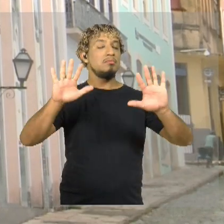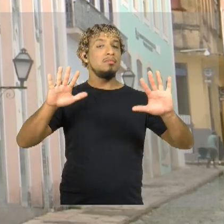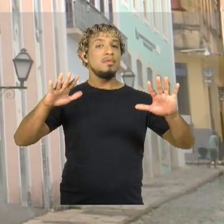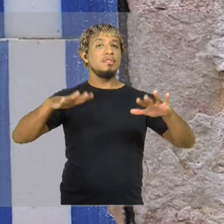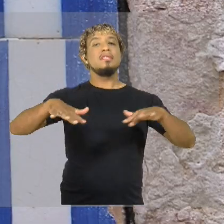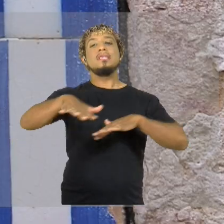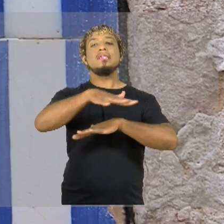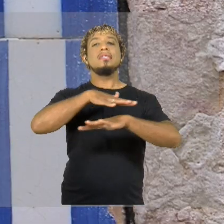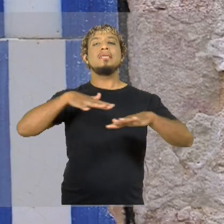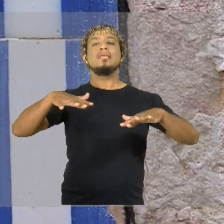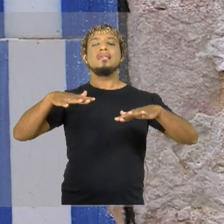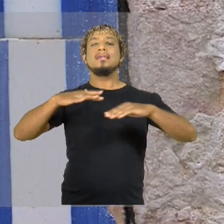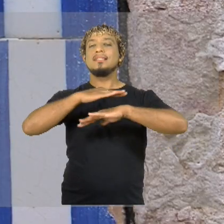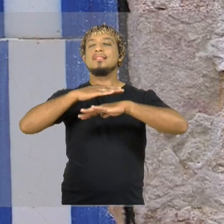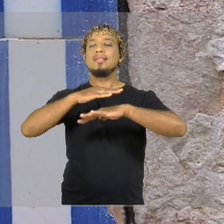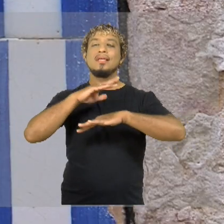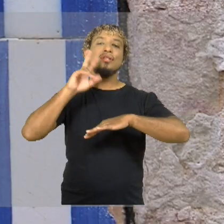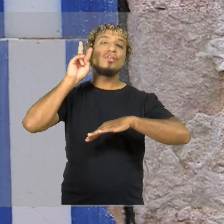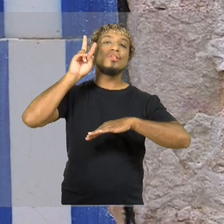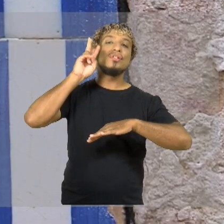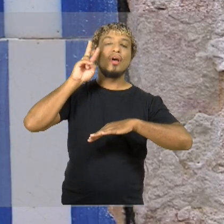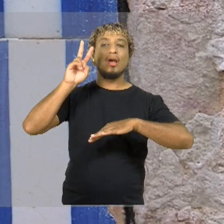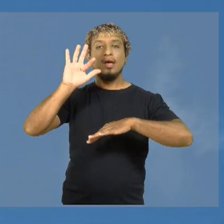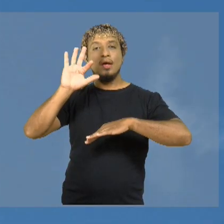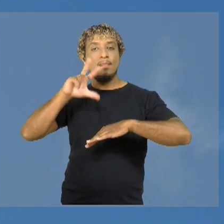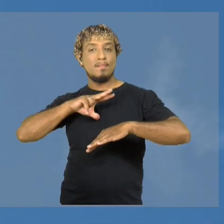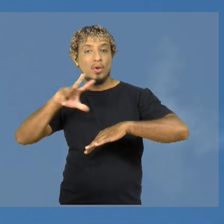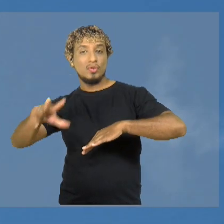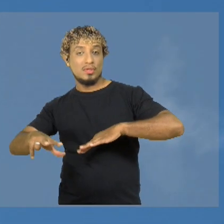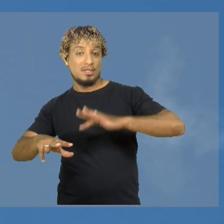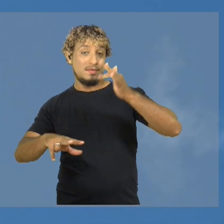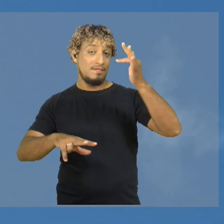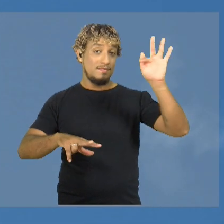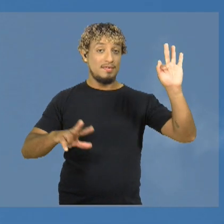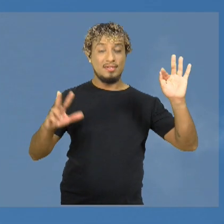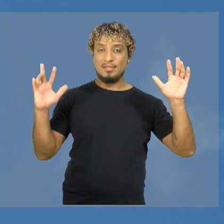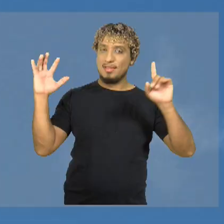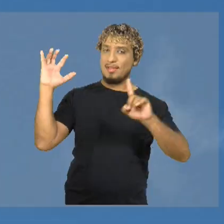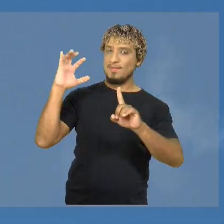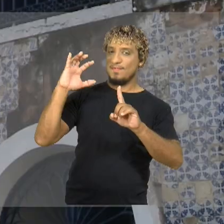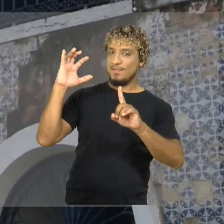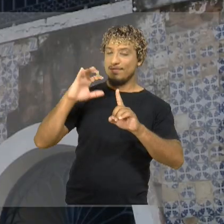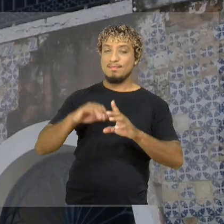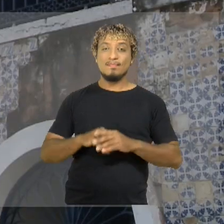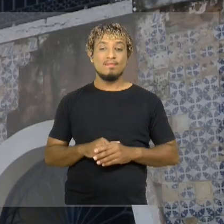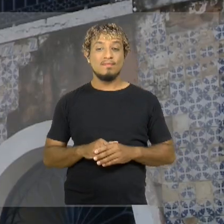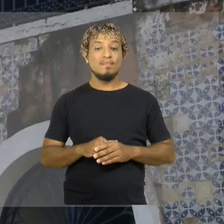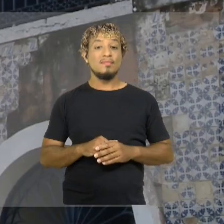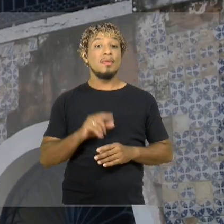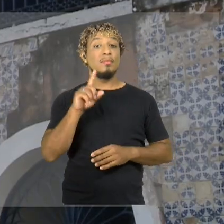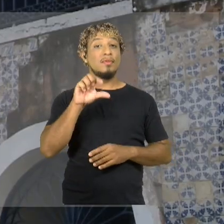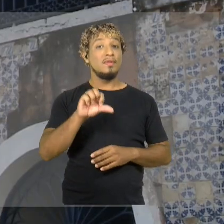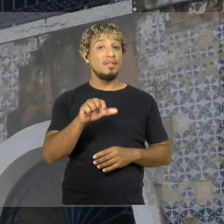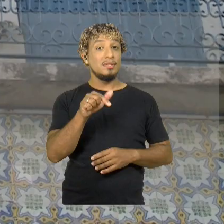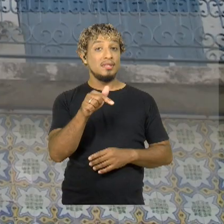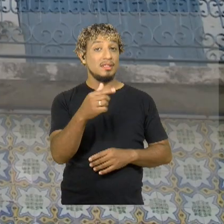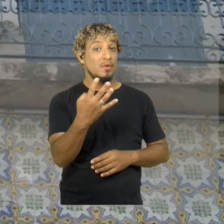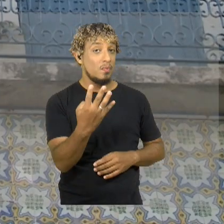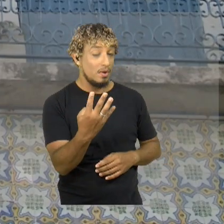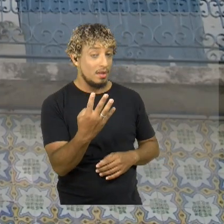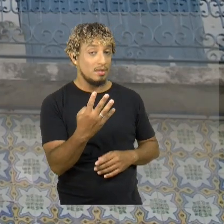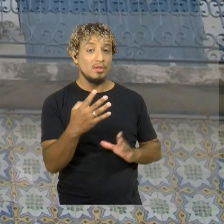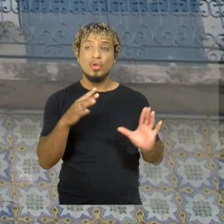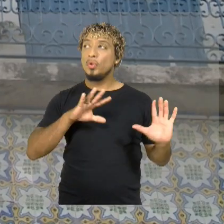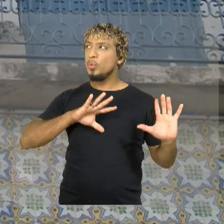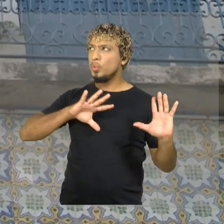com influência portuguesa e francesa. Em 1974, todo esse complexo de casarões